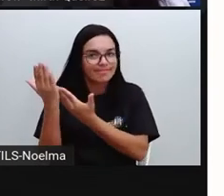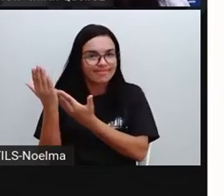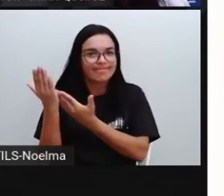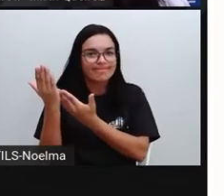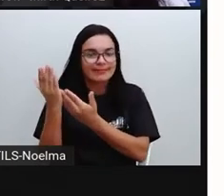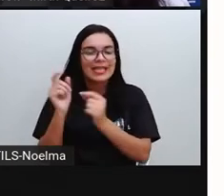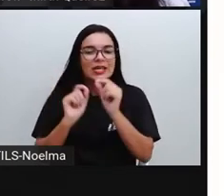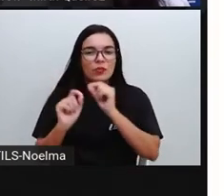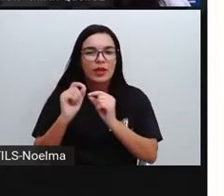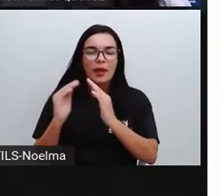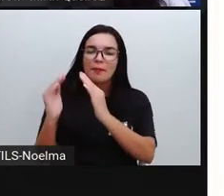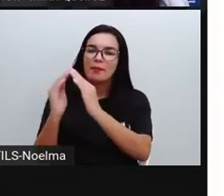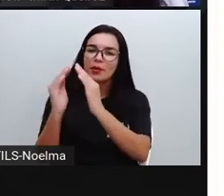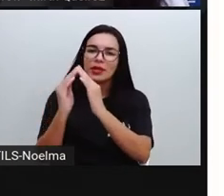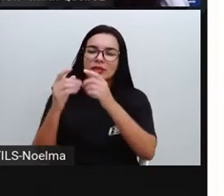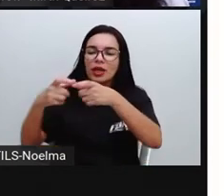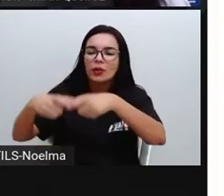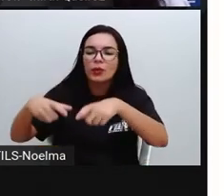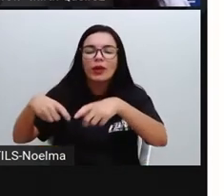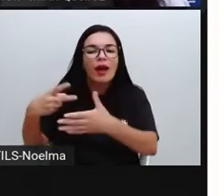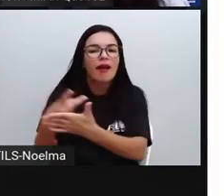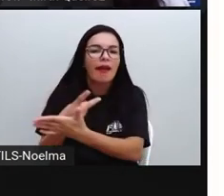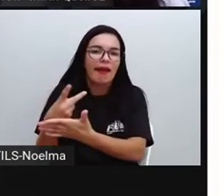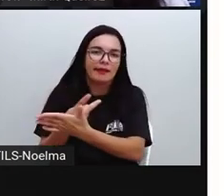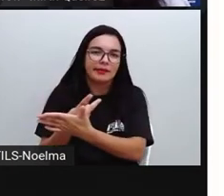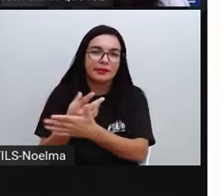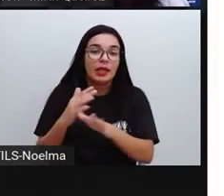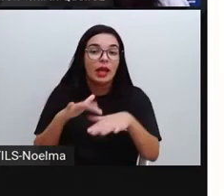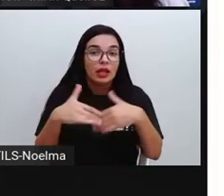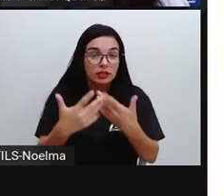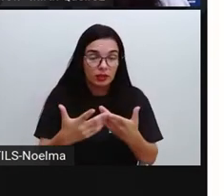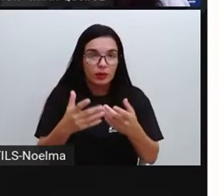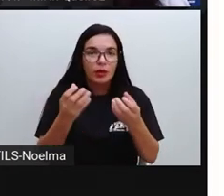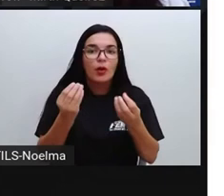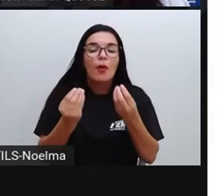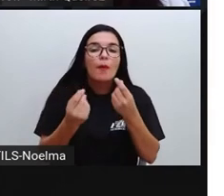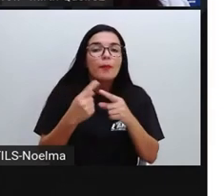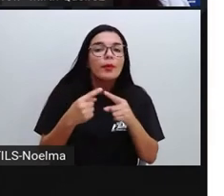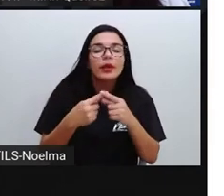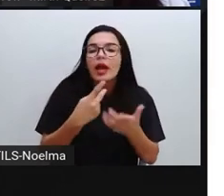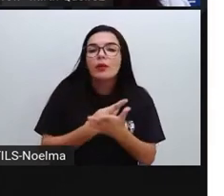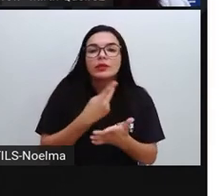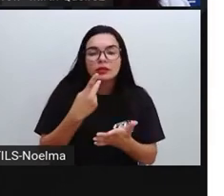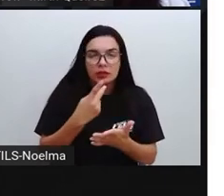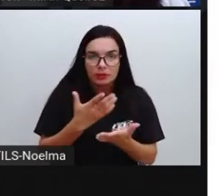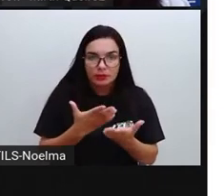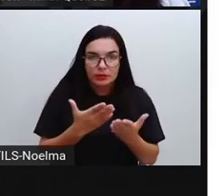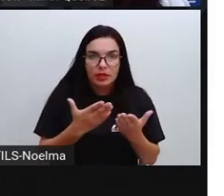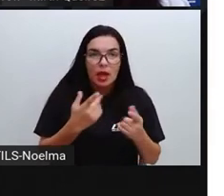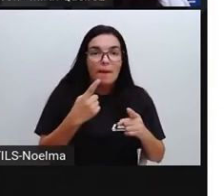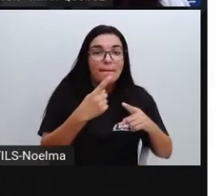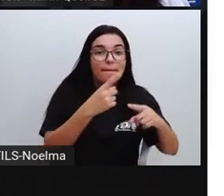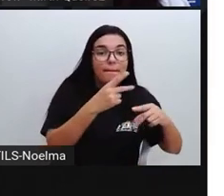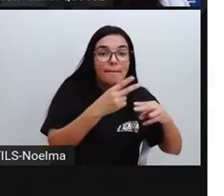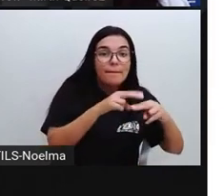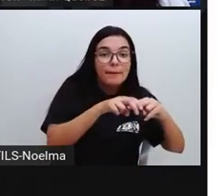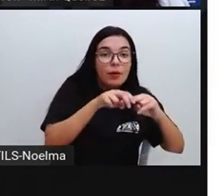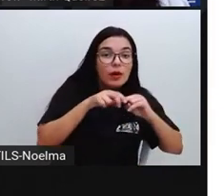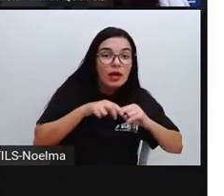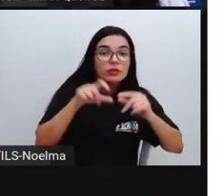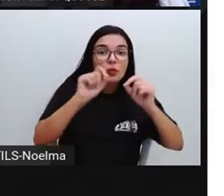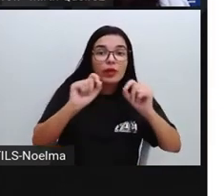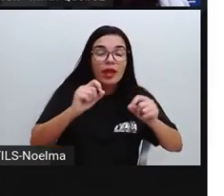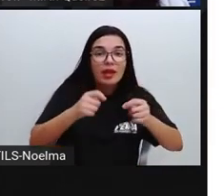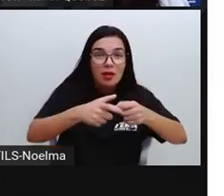moradias inadequadas. Devido ao crescimento dos desordenados da cidade Z, uma parte dos moradores vivem em